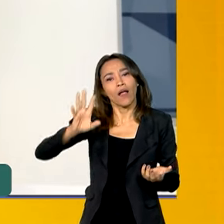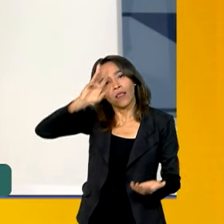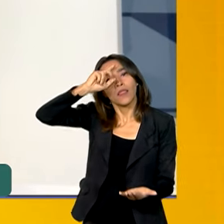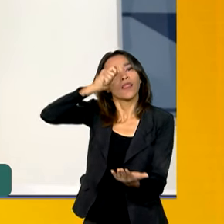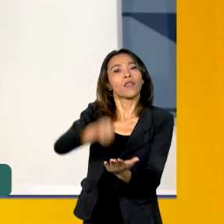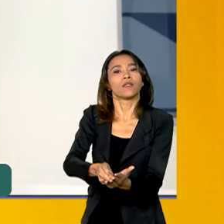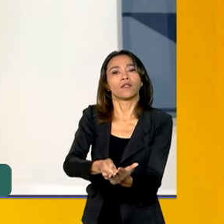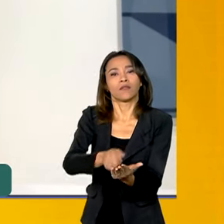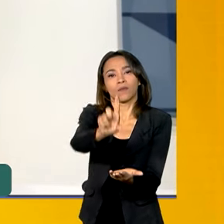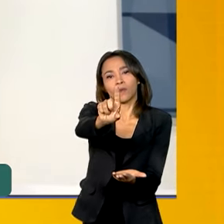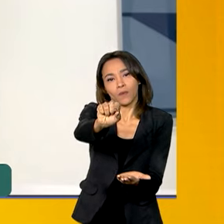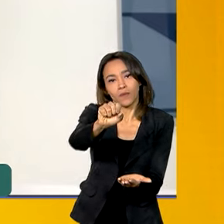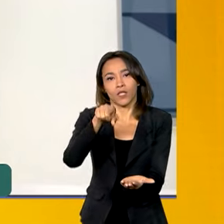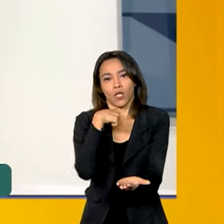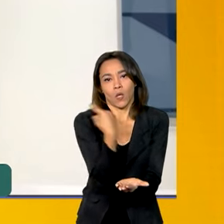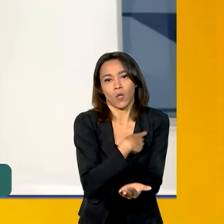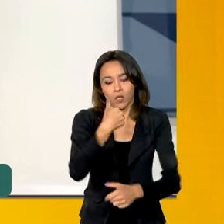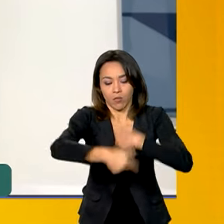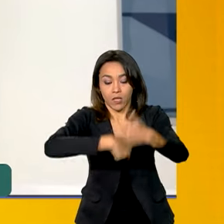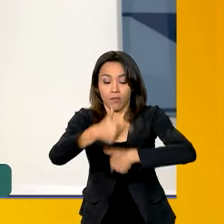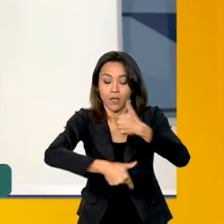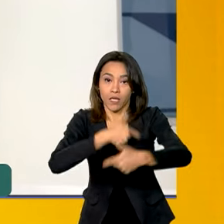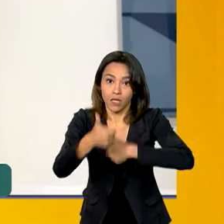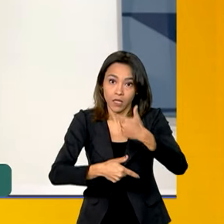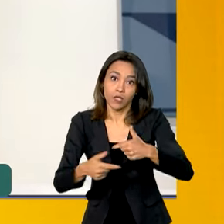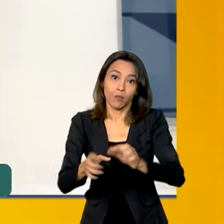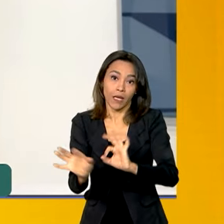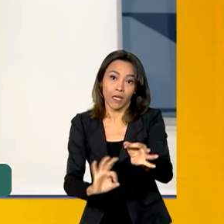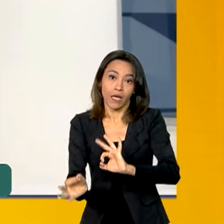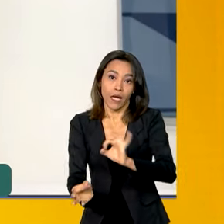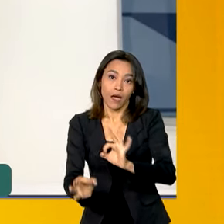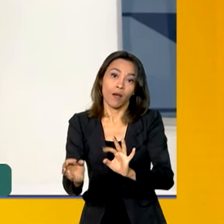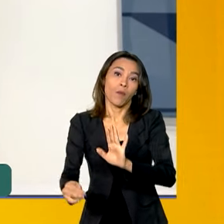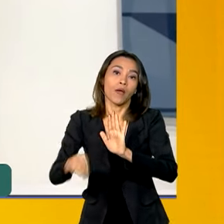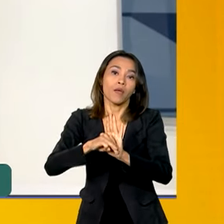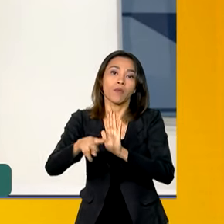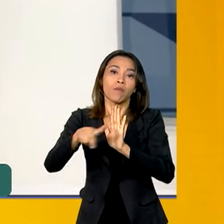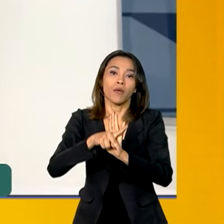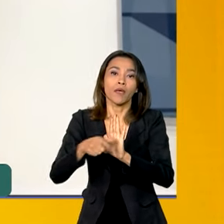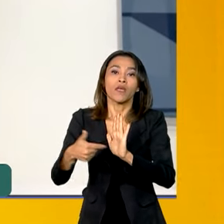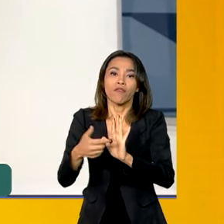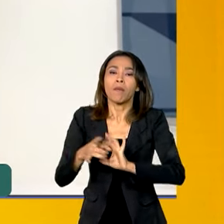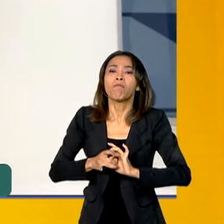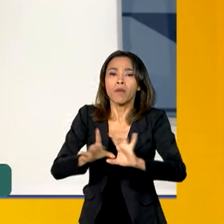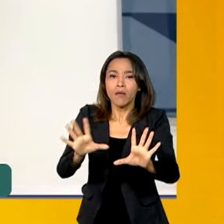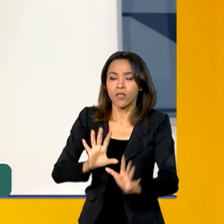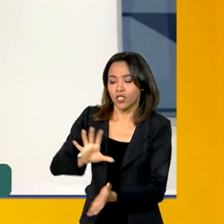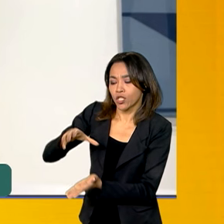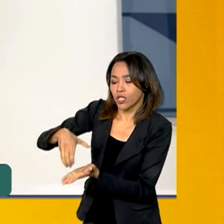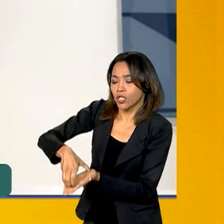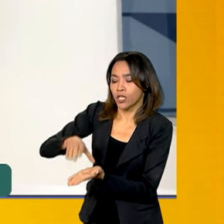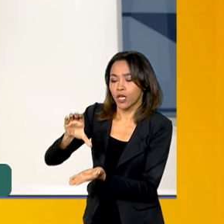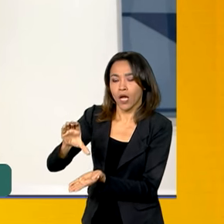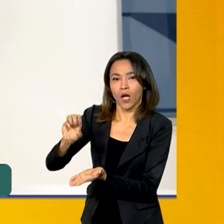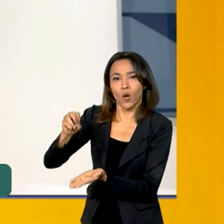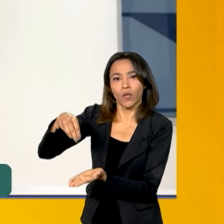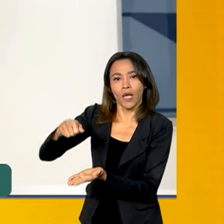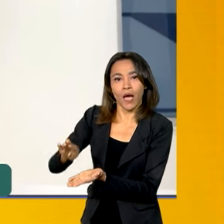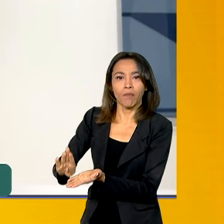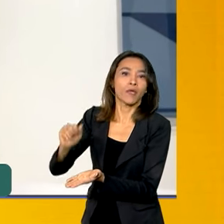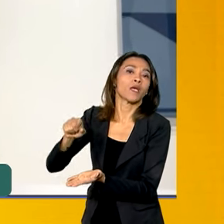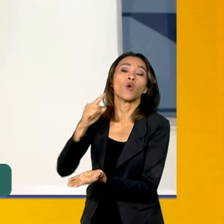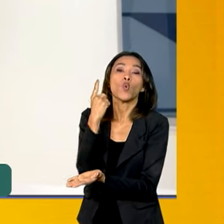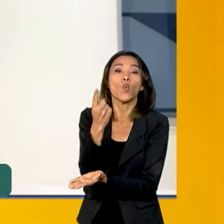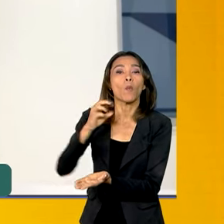estamos trabalhando na montagem de uma medida provisória que vai autorizar a Conab a fazer a importação de um milhão de toneladas de